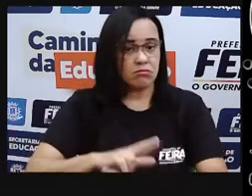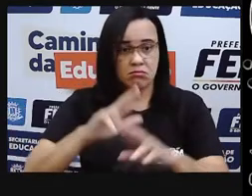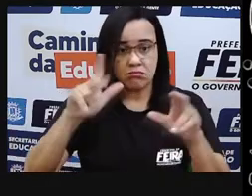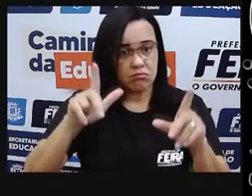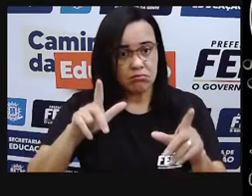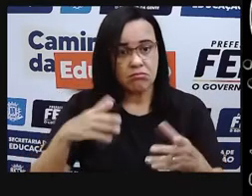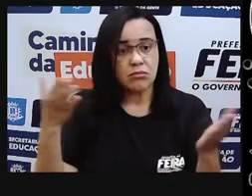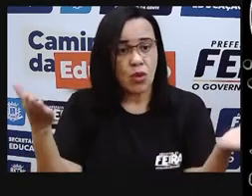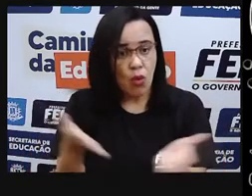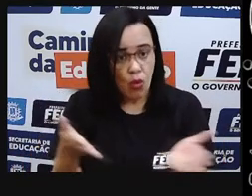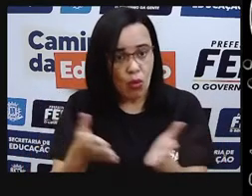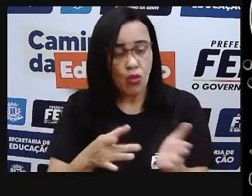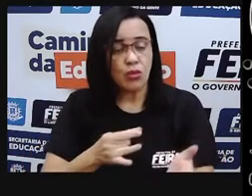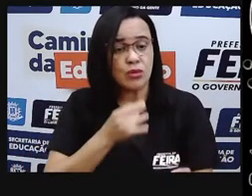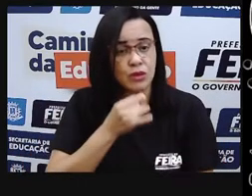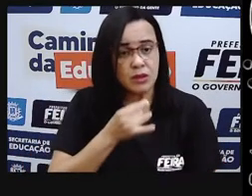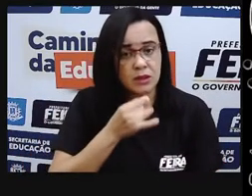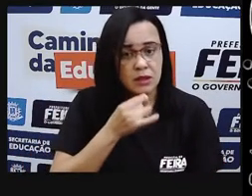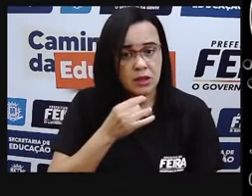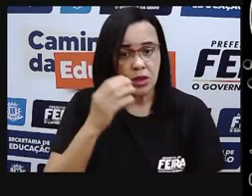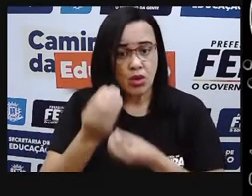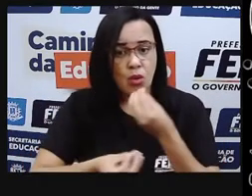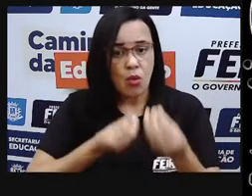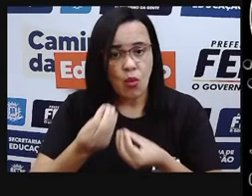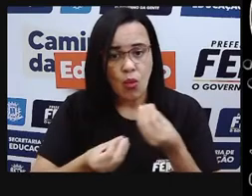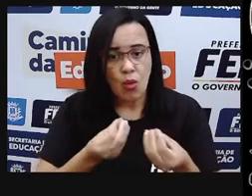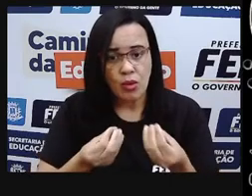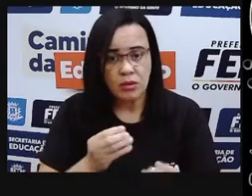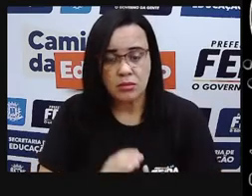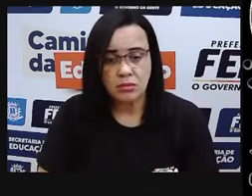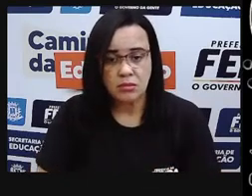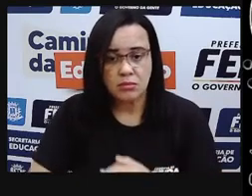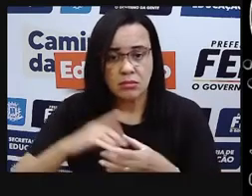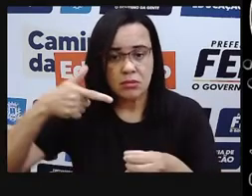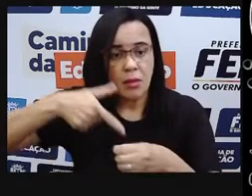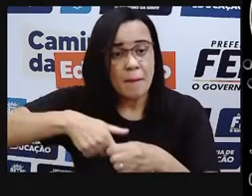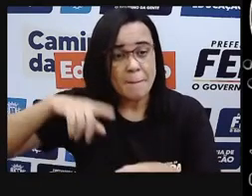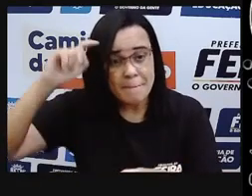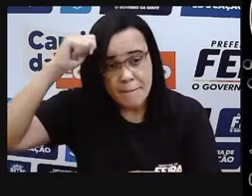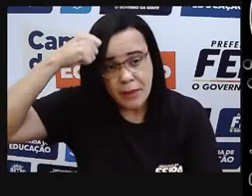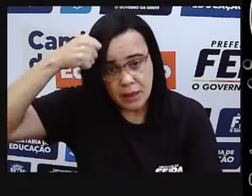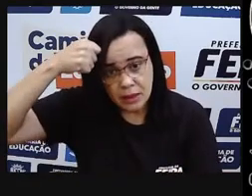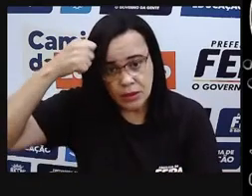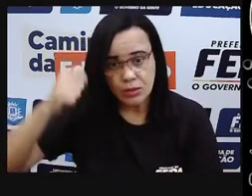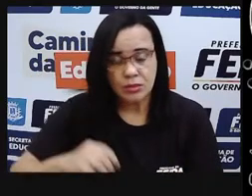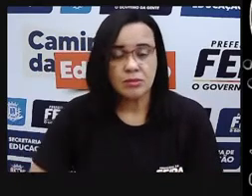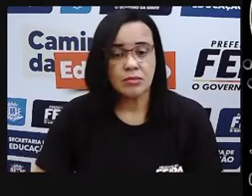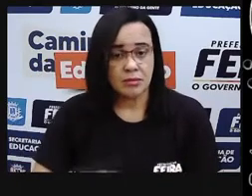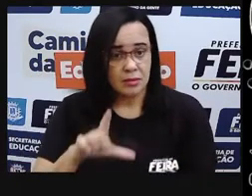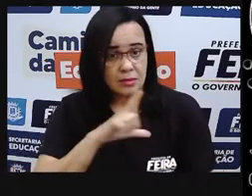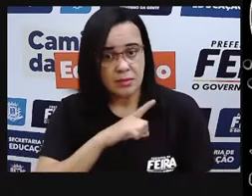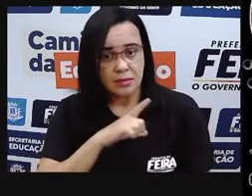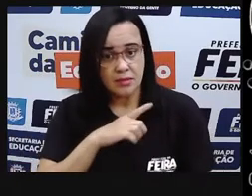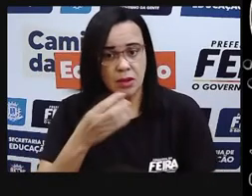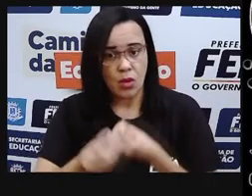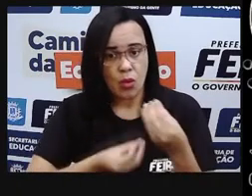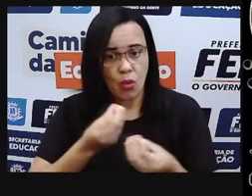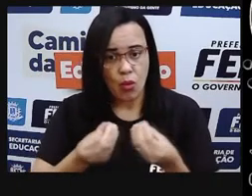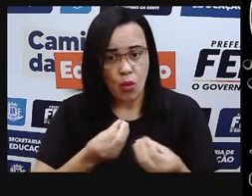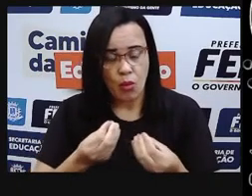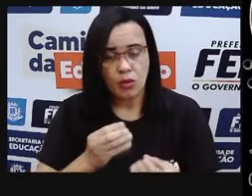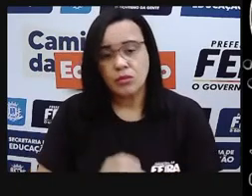hoje, por exemplo, nós temos limitação de petróleo no nosso planeta. E por isso também que essa